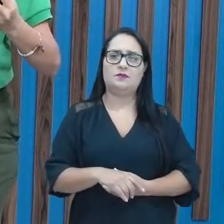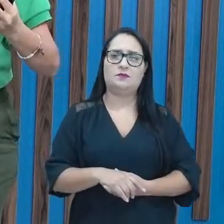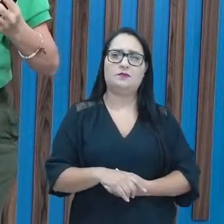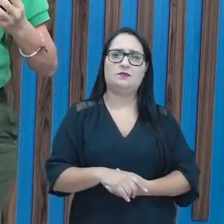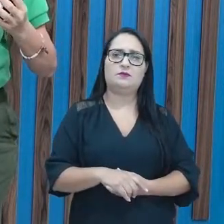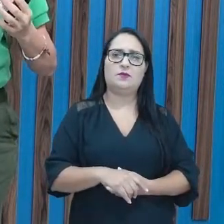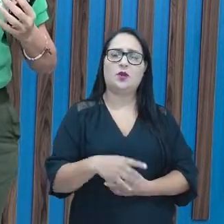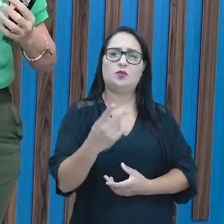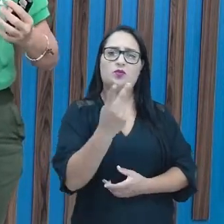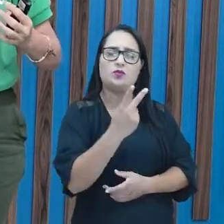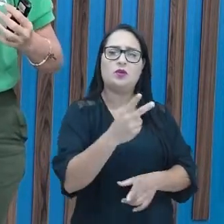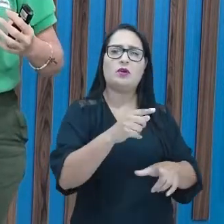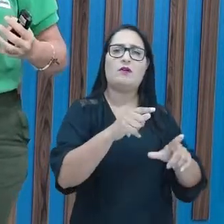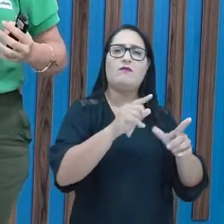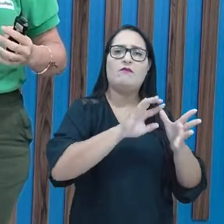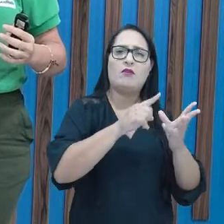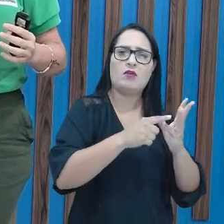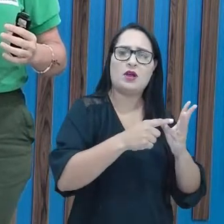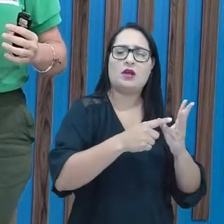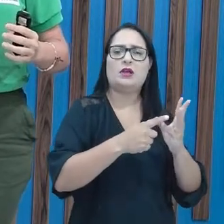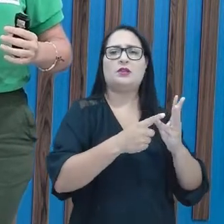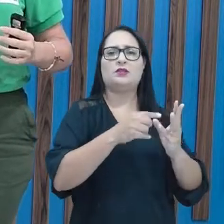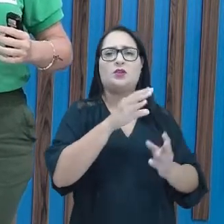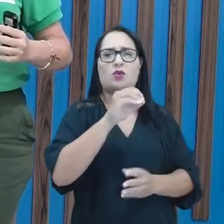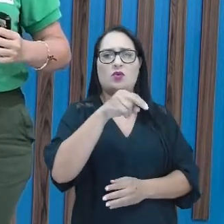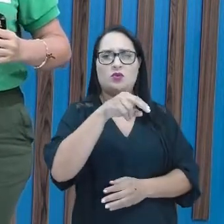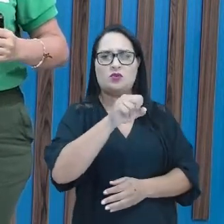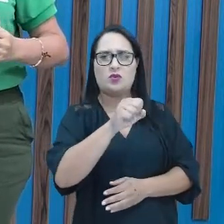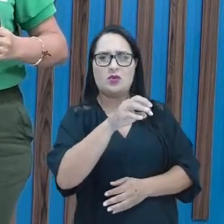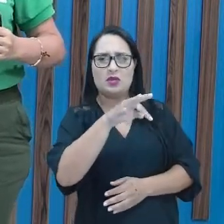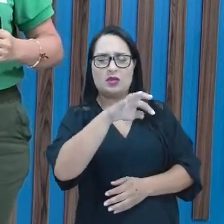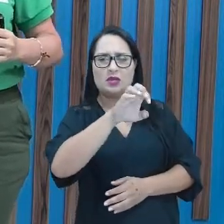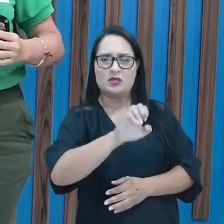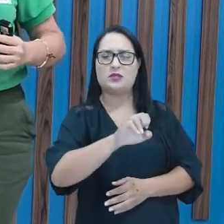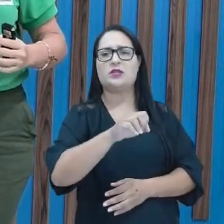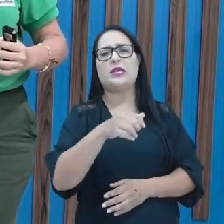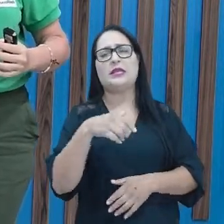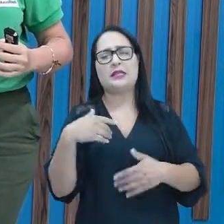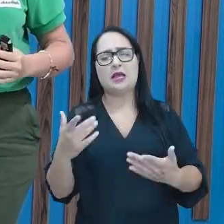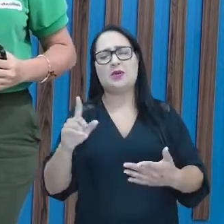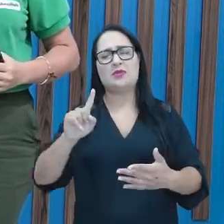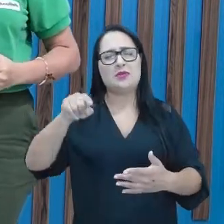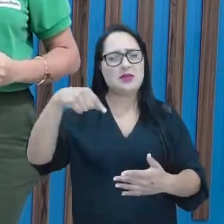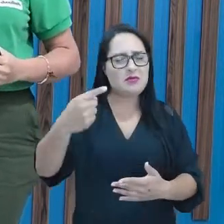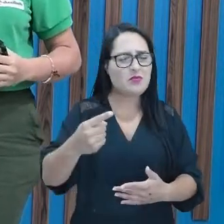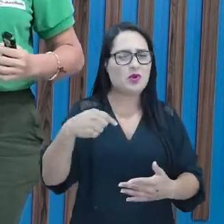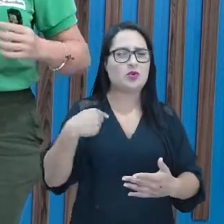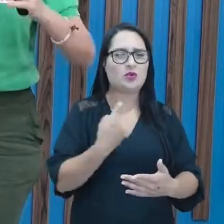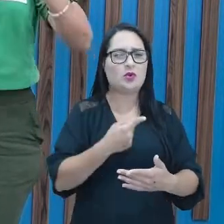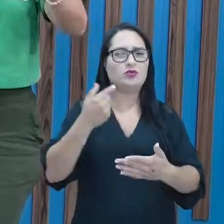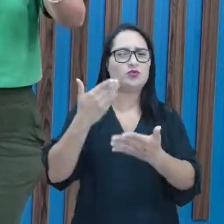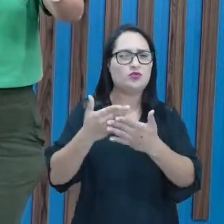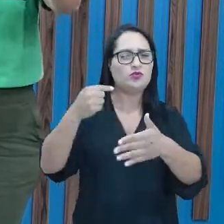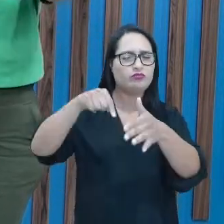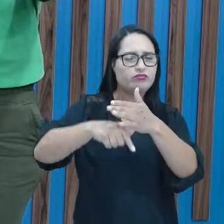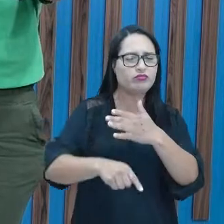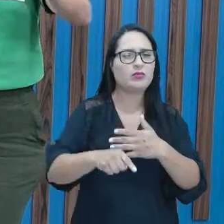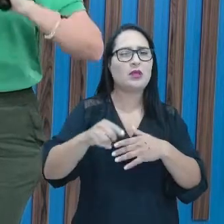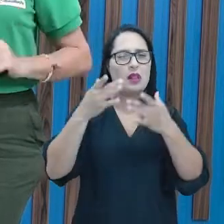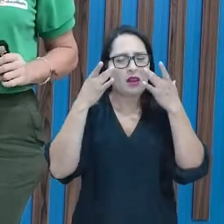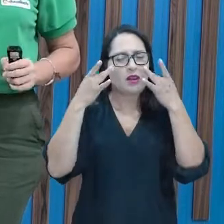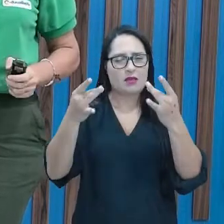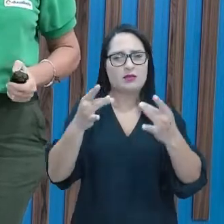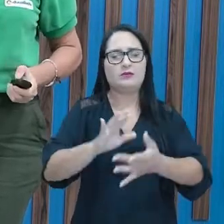consoantes. Mas que você só escuta o som da vogal. Mas isso, é depois. Fica bem ligadinho, tá? E aí,